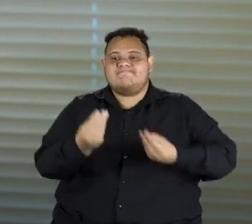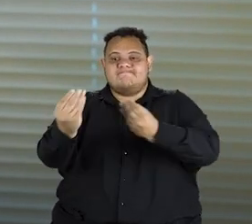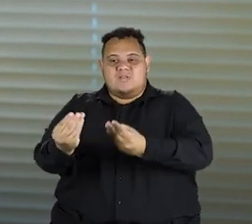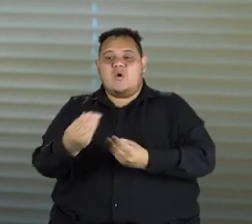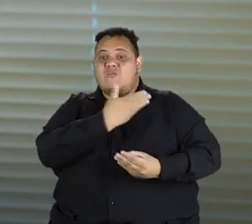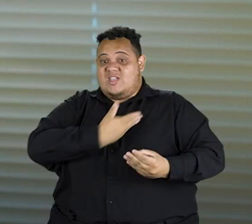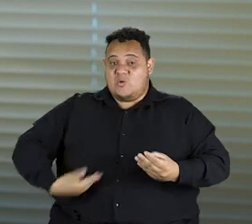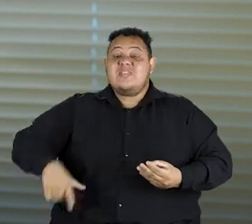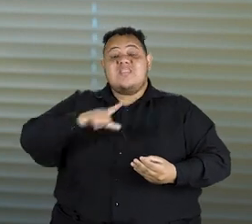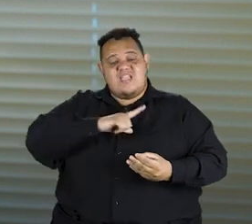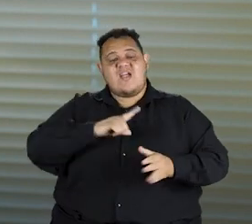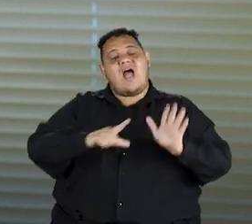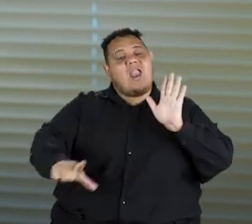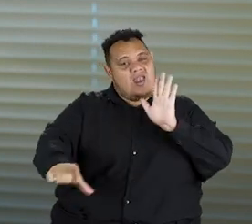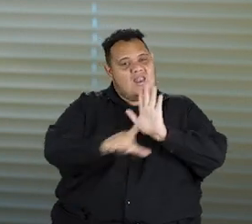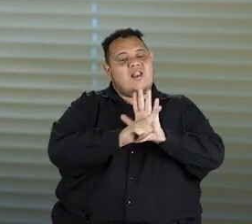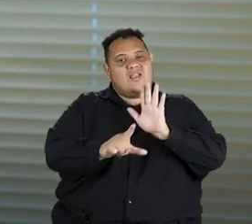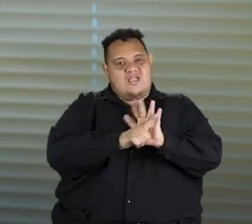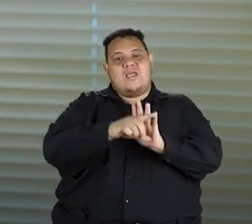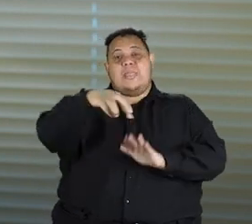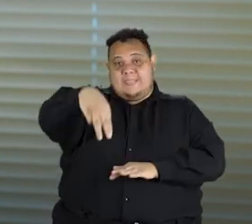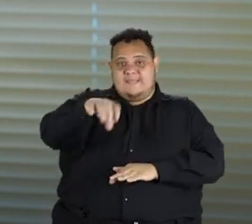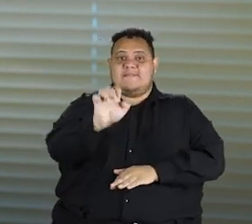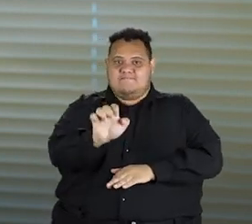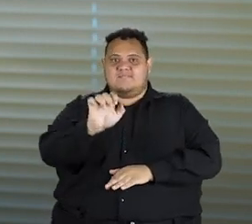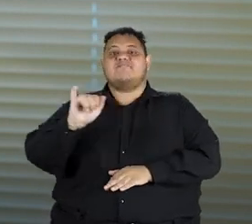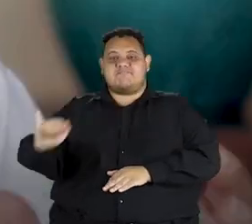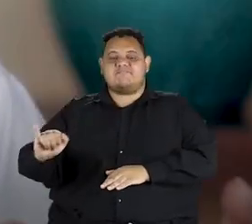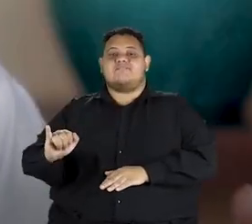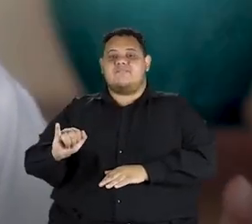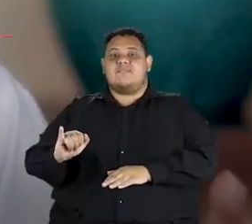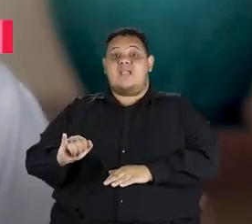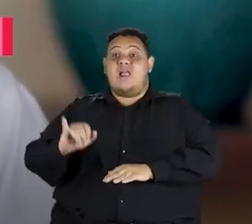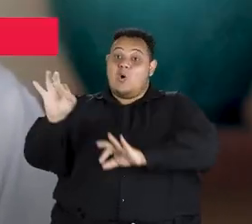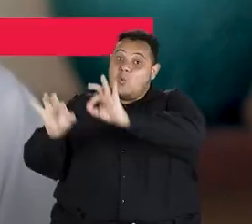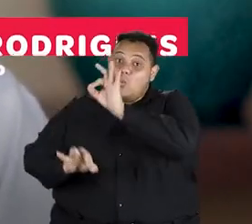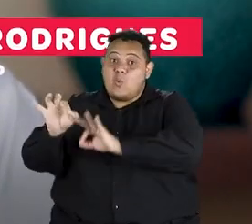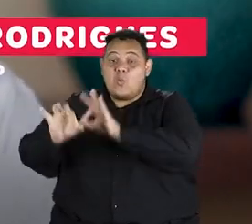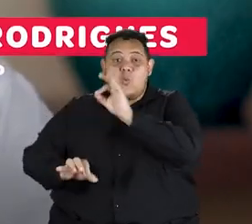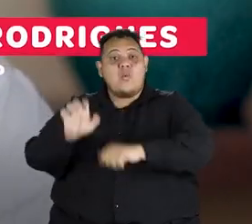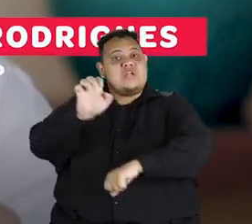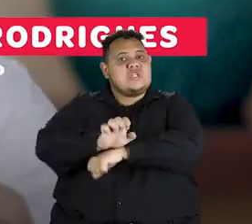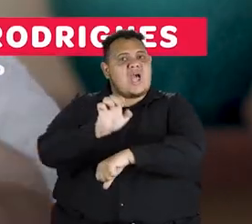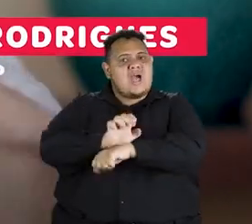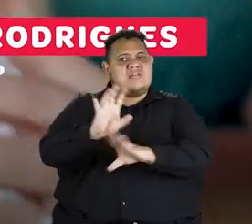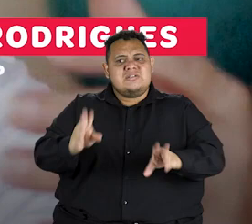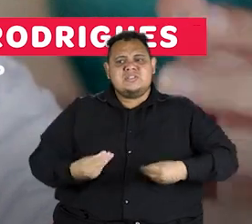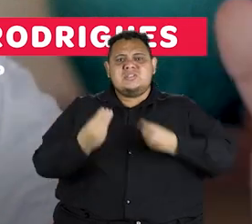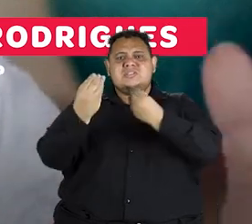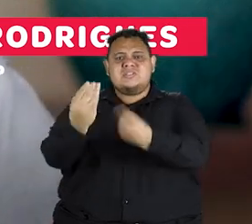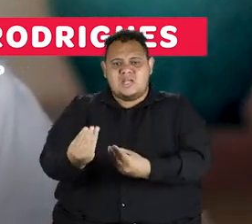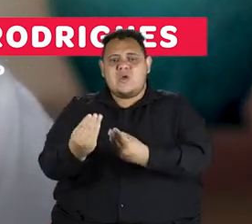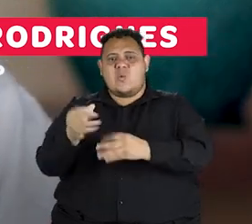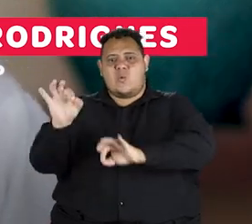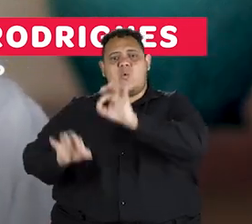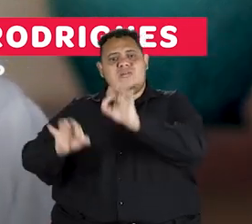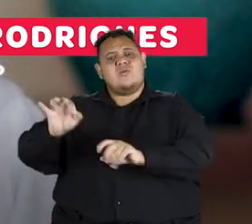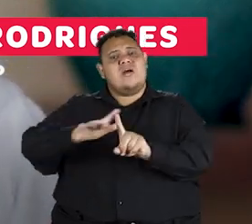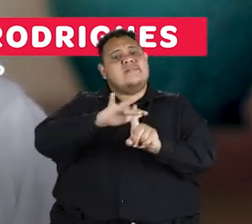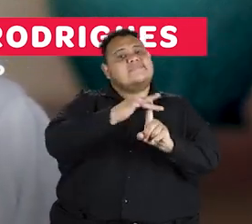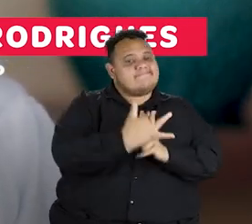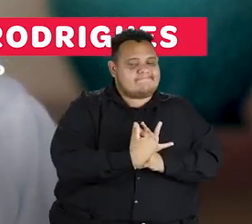teve a coragem de sancionar, por exemplo, a lei da pequena e microempresa. Ela arrumou o Estado, ela saneou todas as